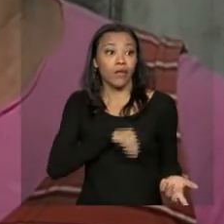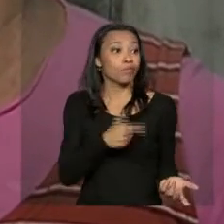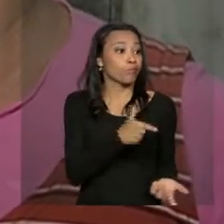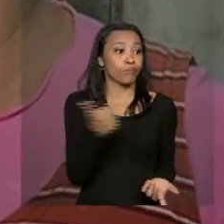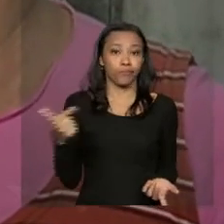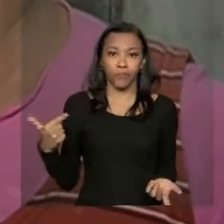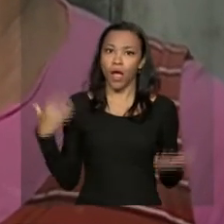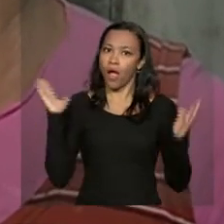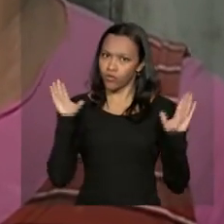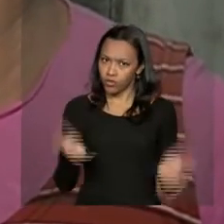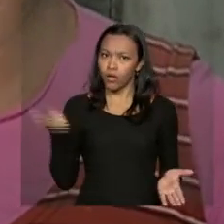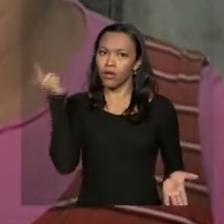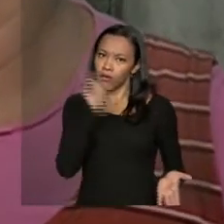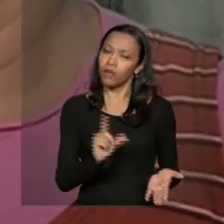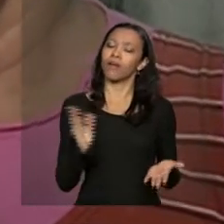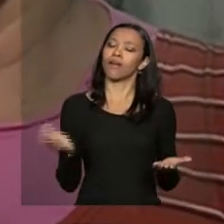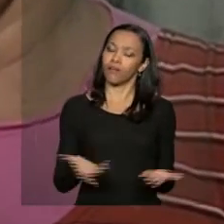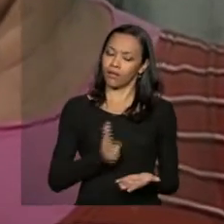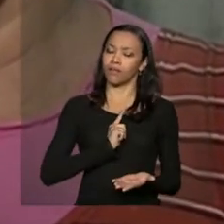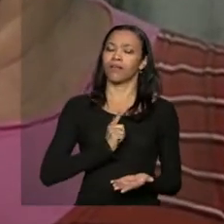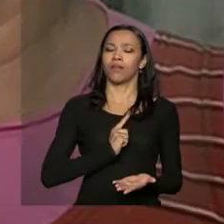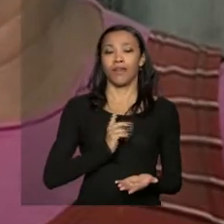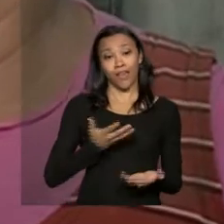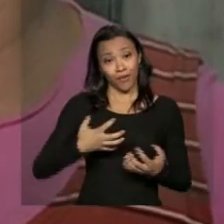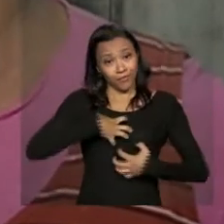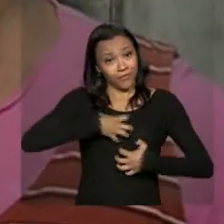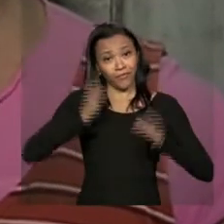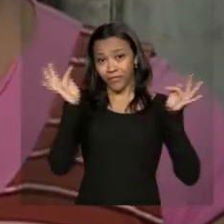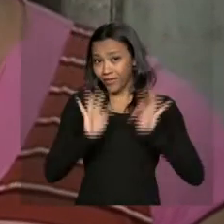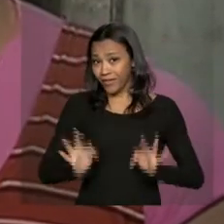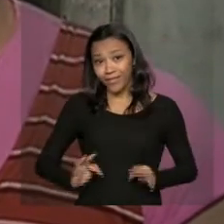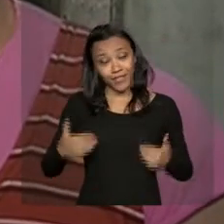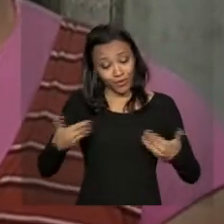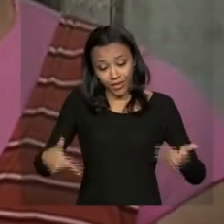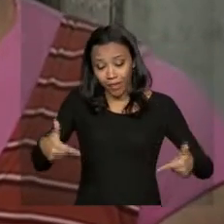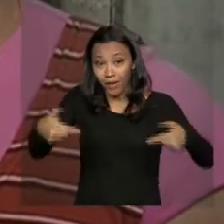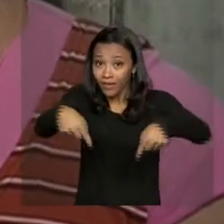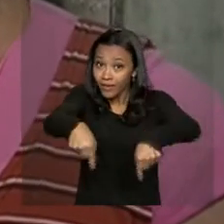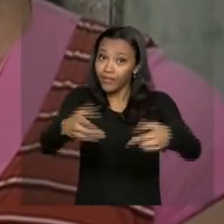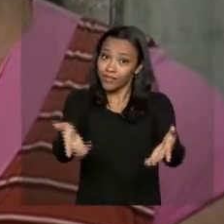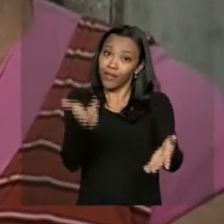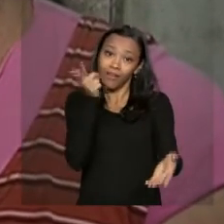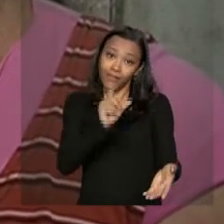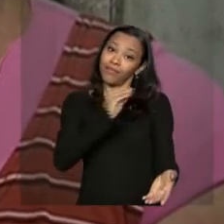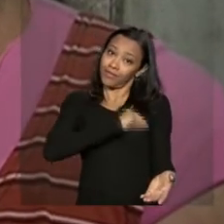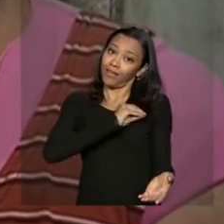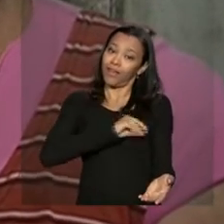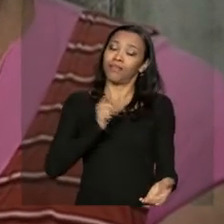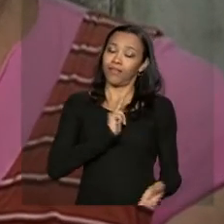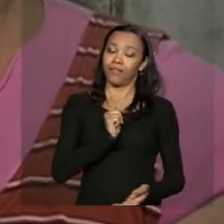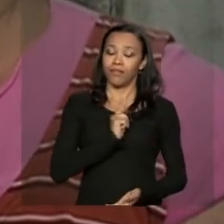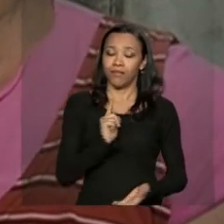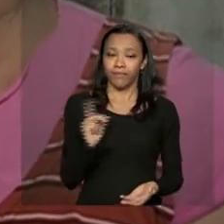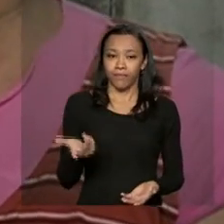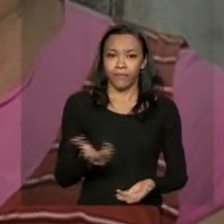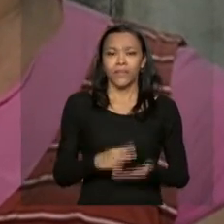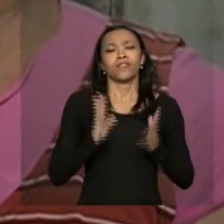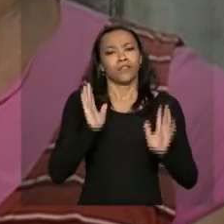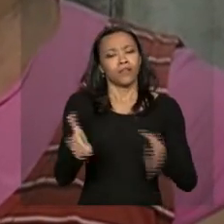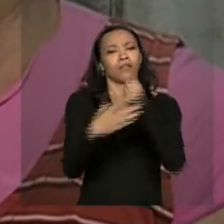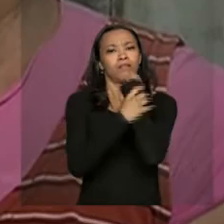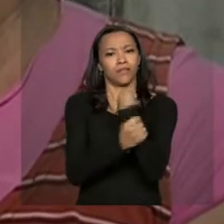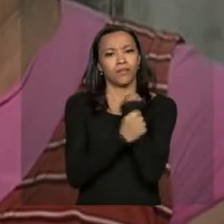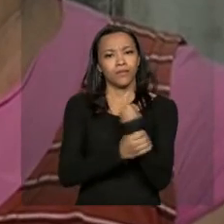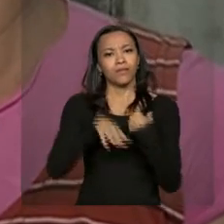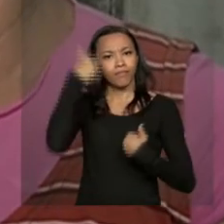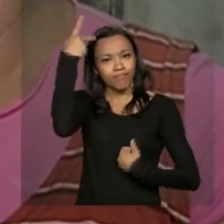eu já tenho minha renda aqui. Eu estou feliz, porque eu estou trabalhando aqui, já tenho minha renda e já garante o meu